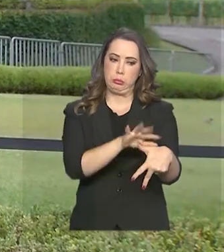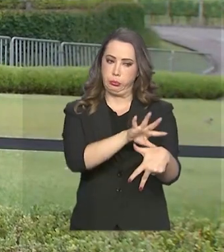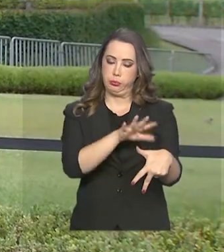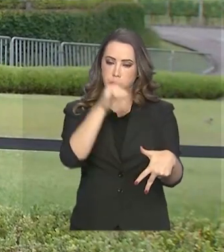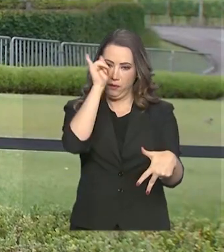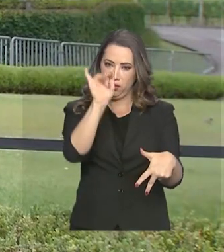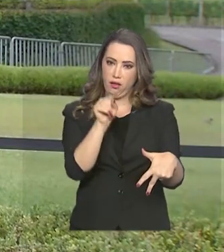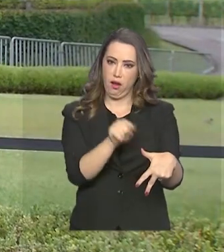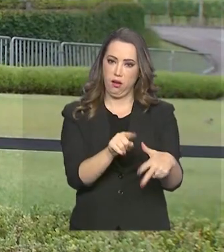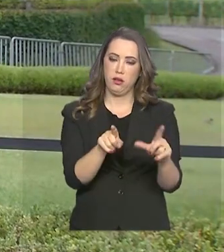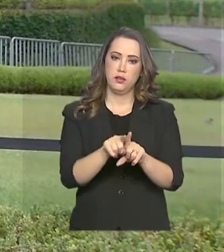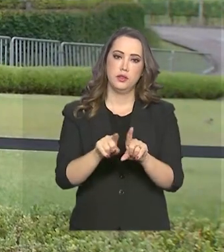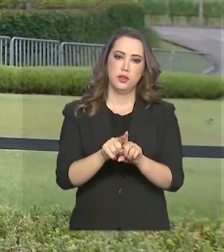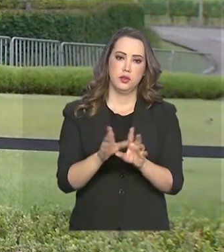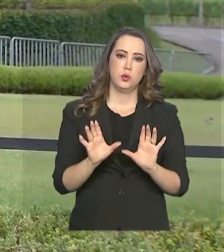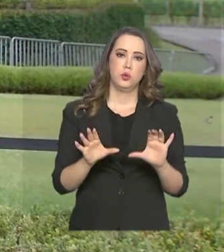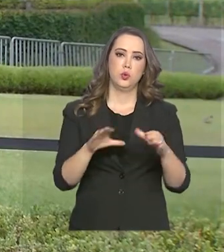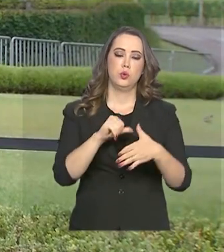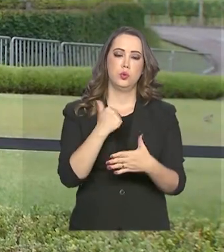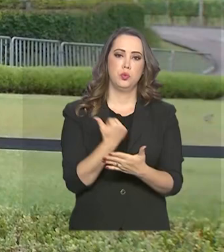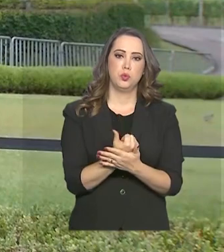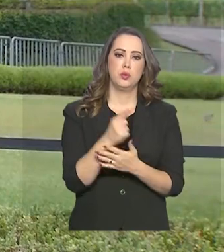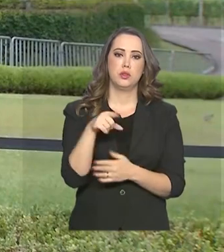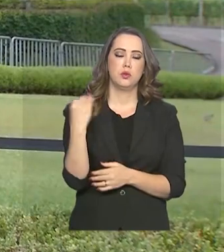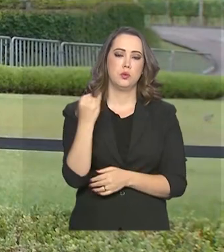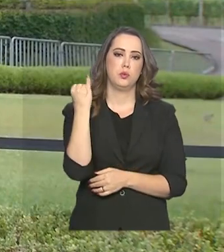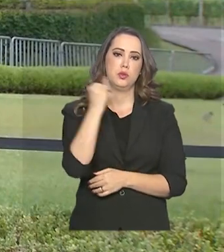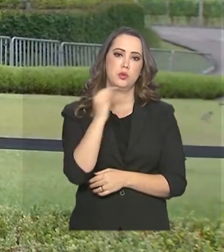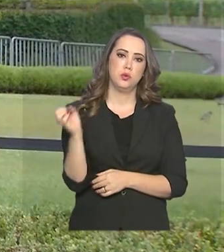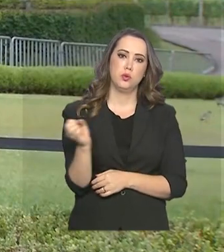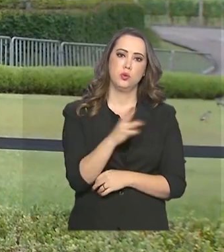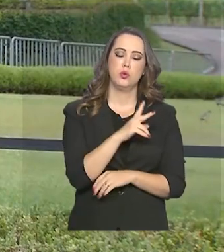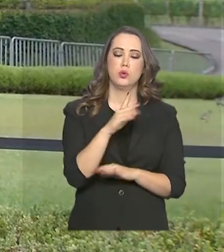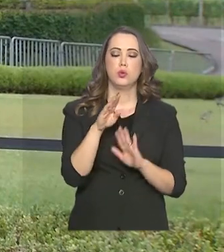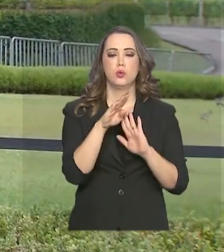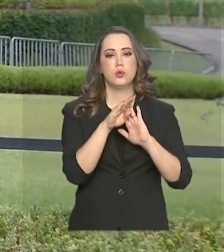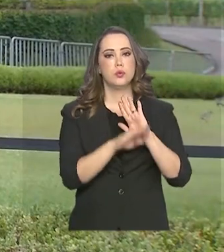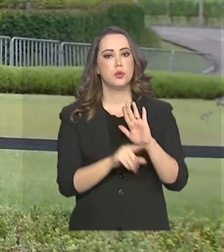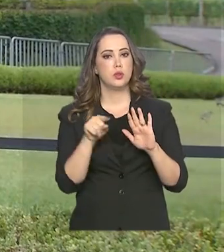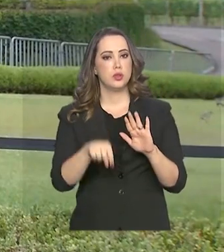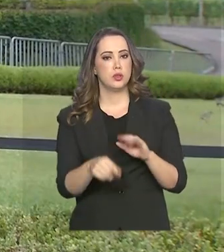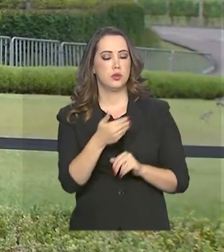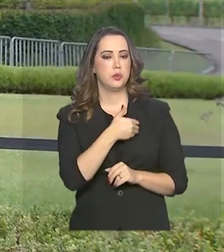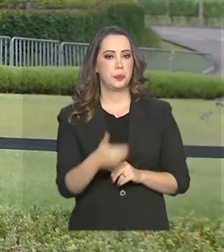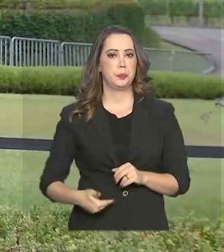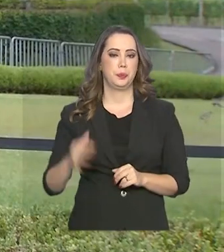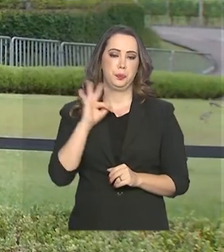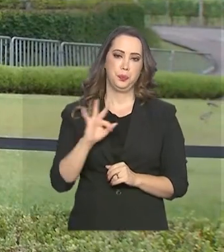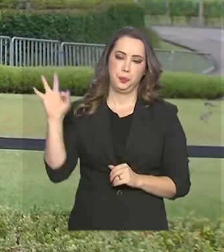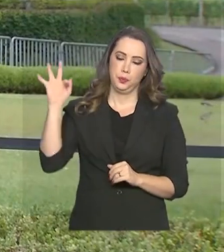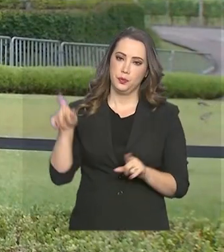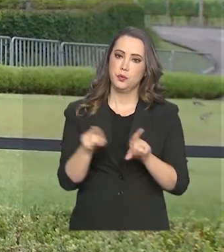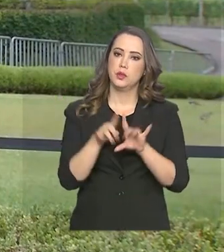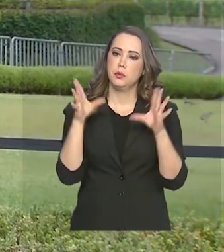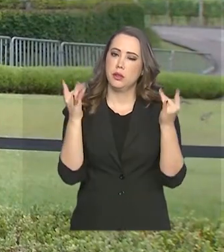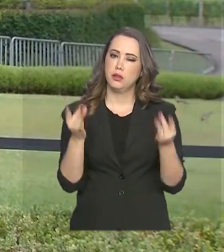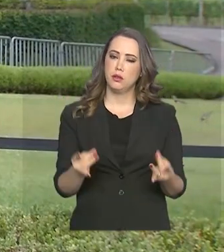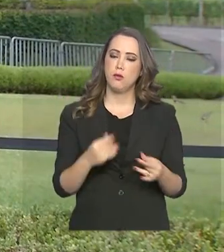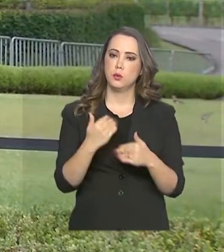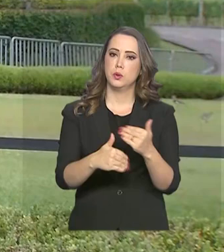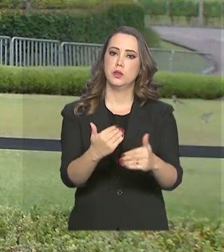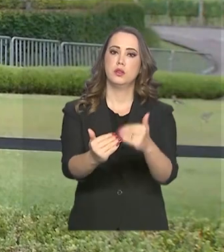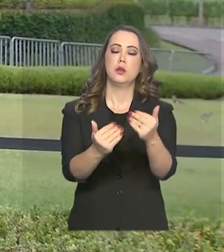Mercosul é parte fundamental do novo projeto da nação desse governo, do governo federal. Destacou ainda o